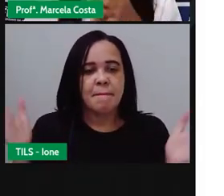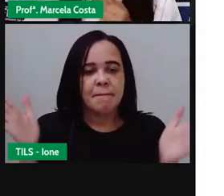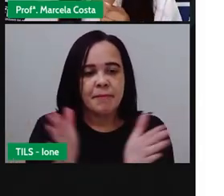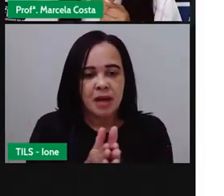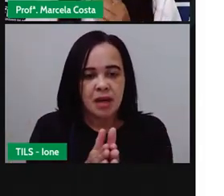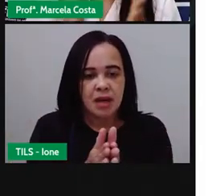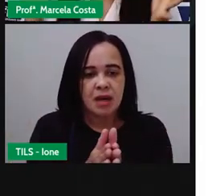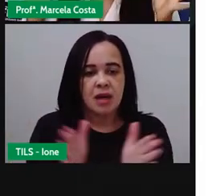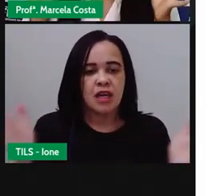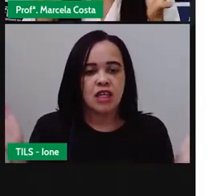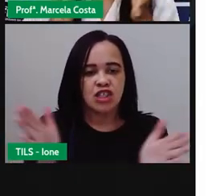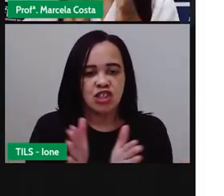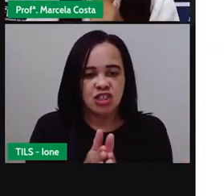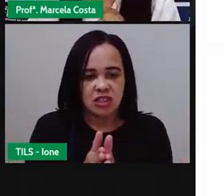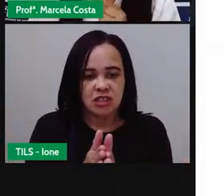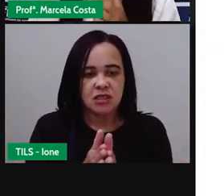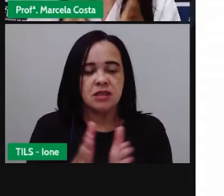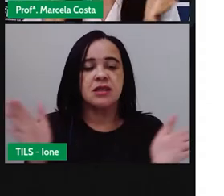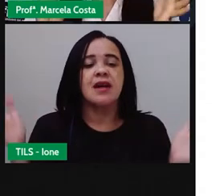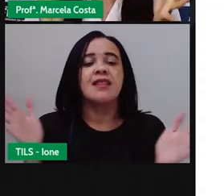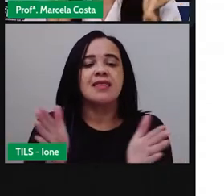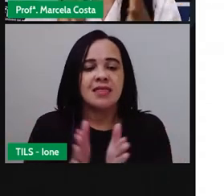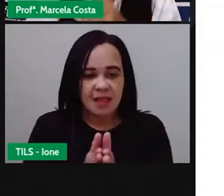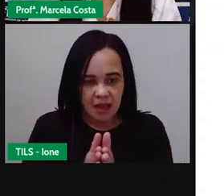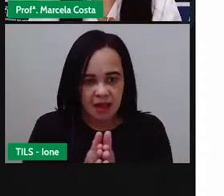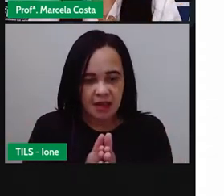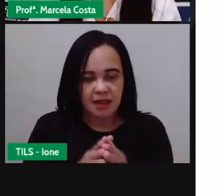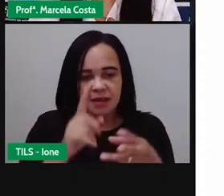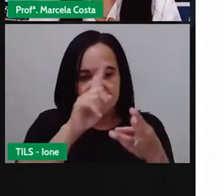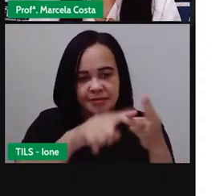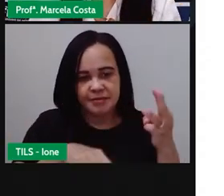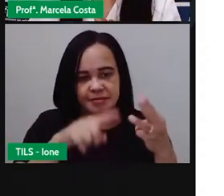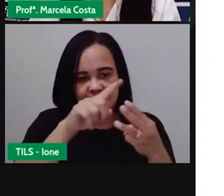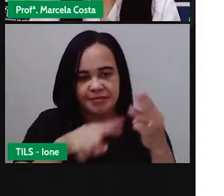me ni na